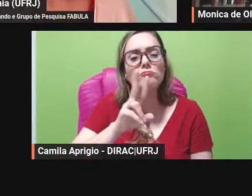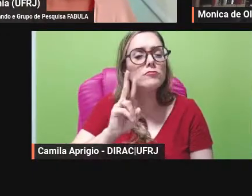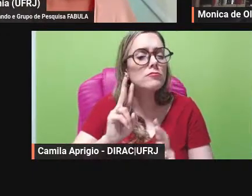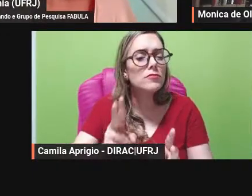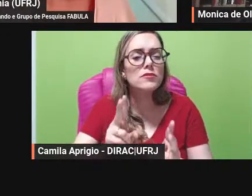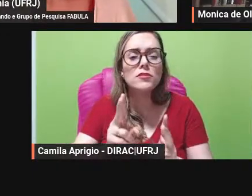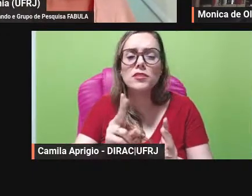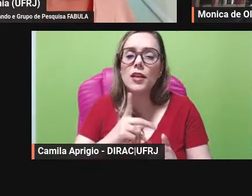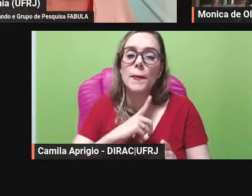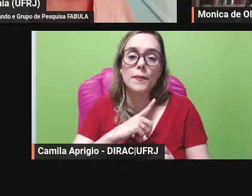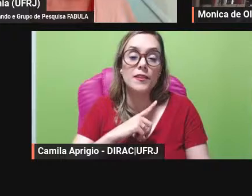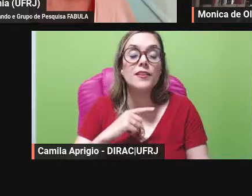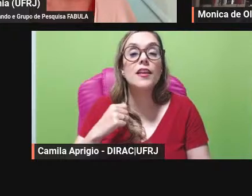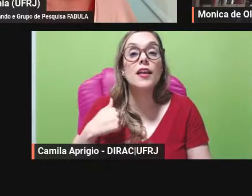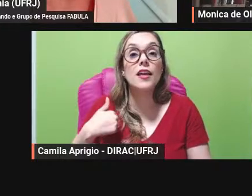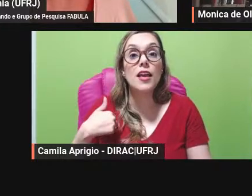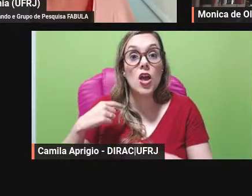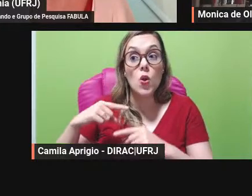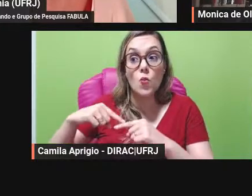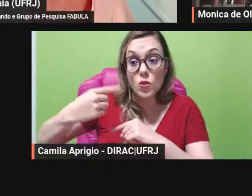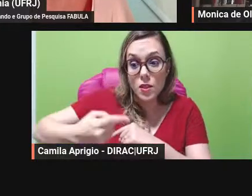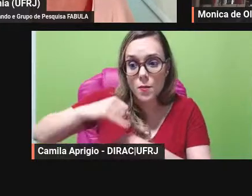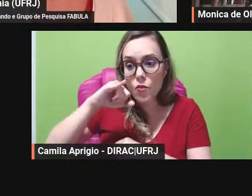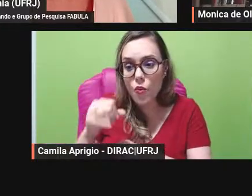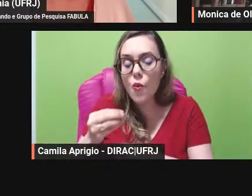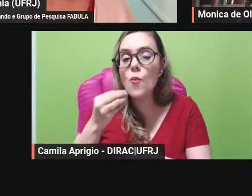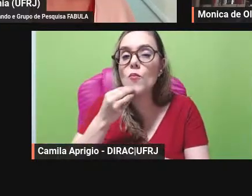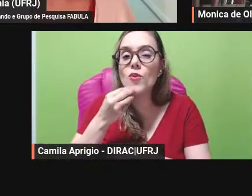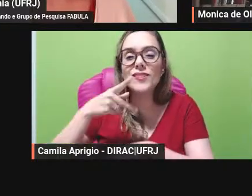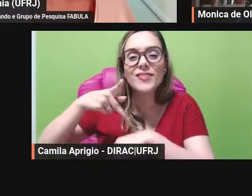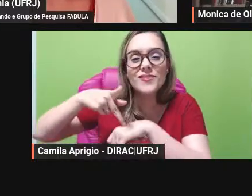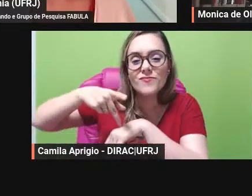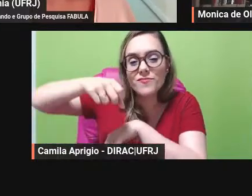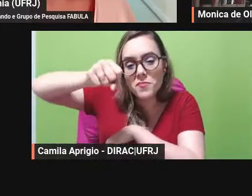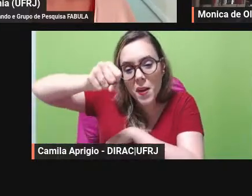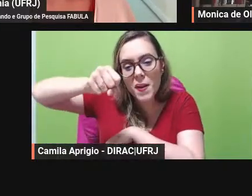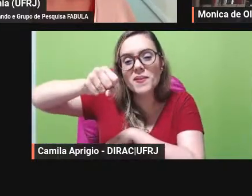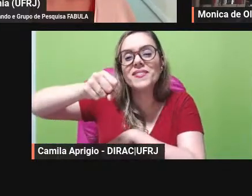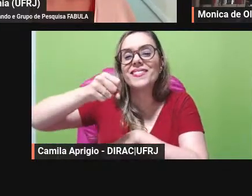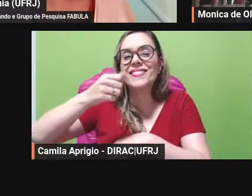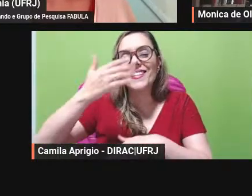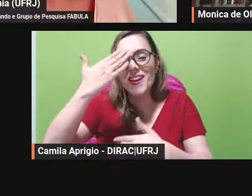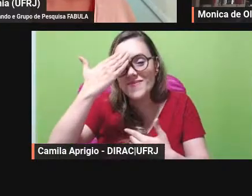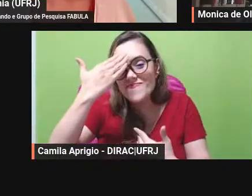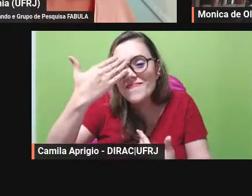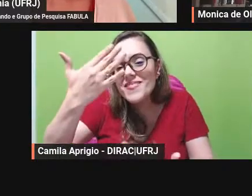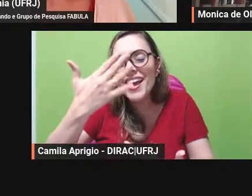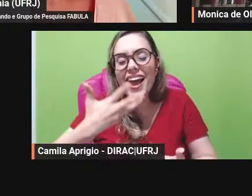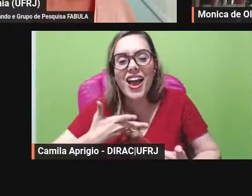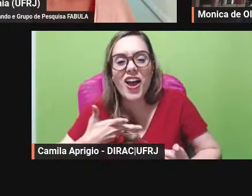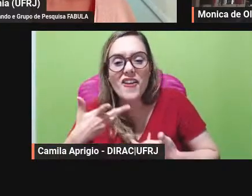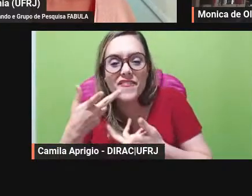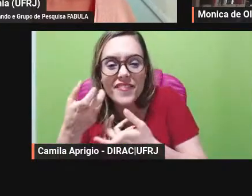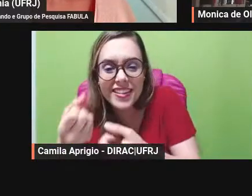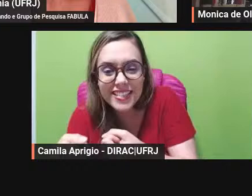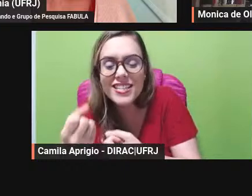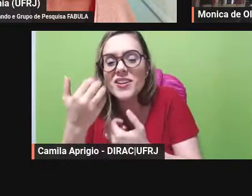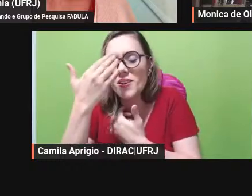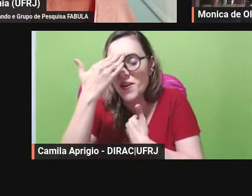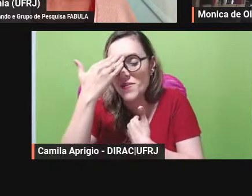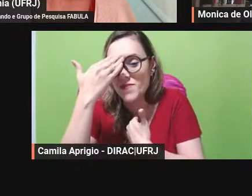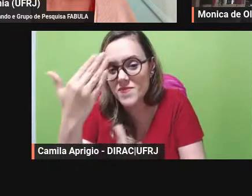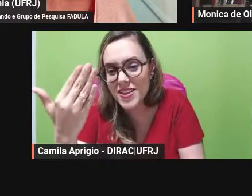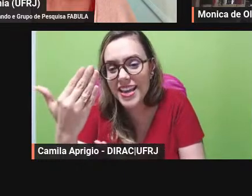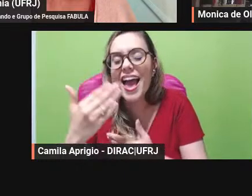um curso na pós com ela só tenho a agradecer viu Celeste obrigada por me convidar obrigada Kátia obrigada Loide olha